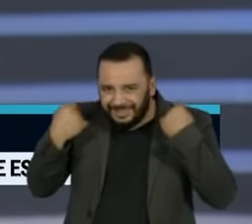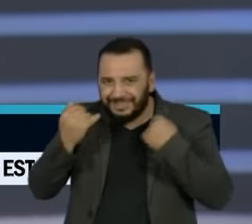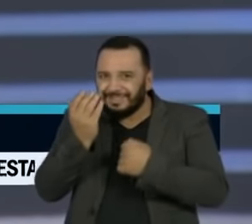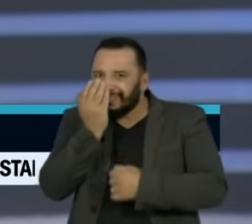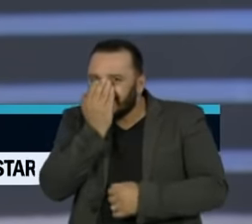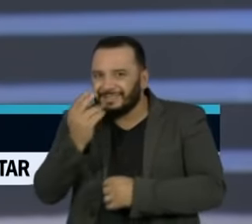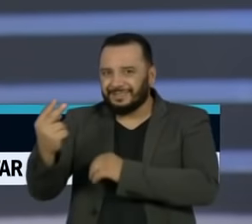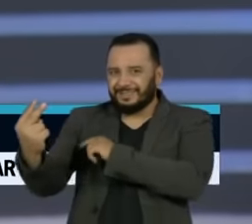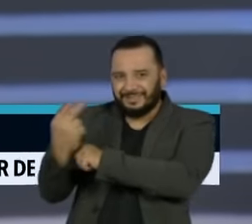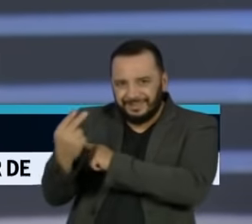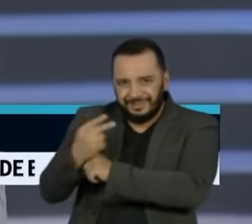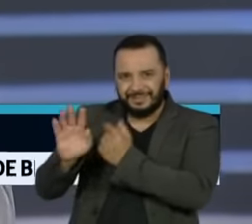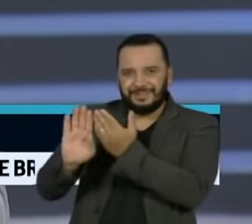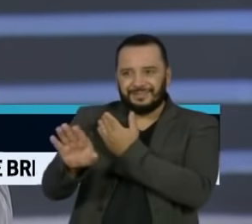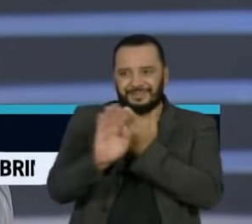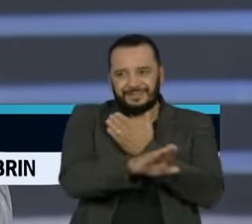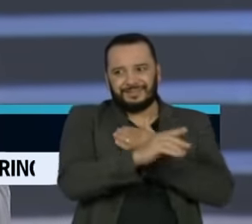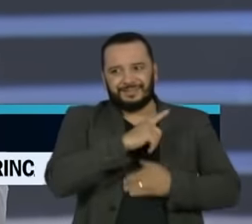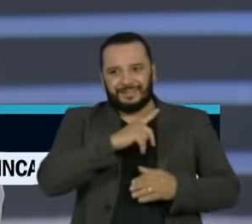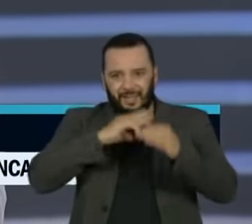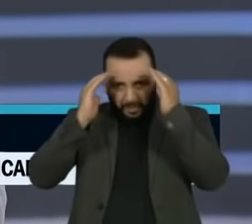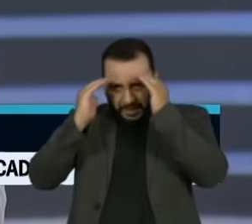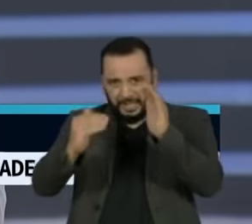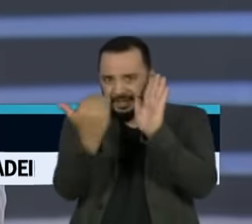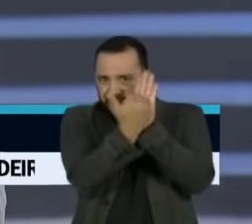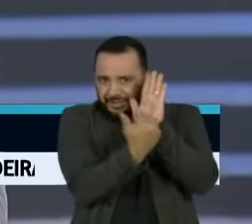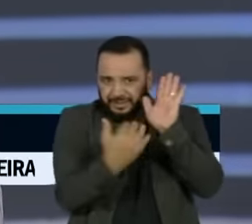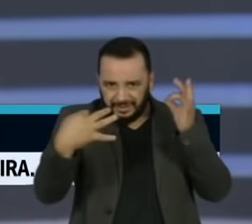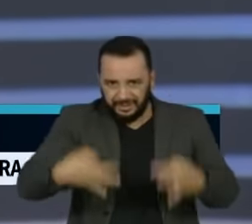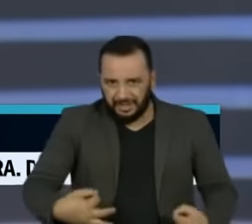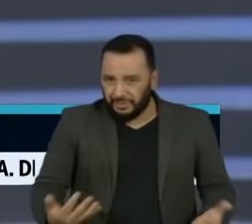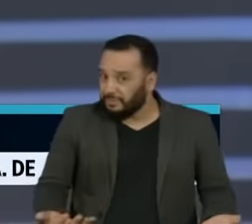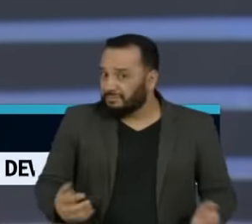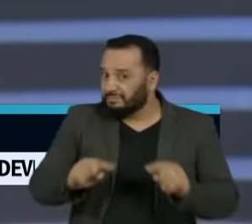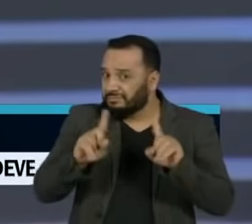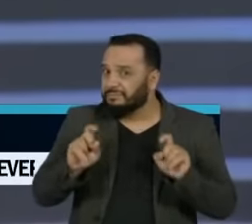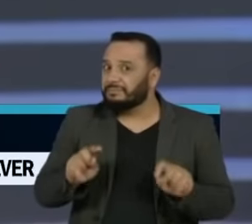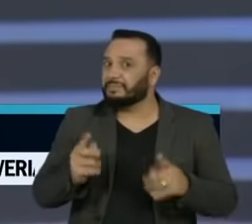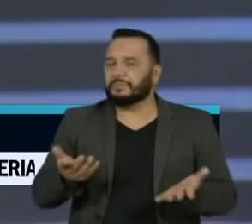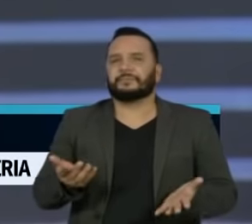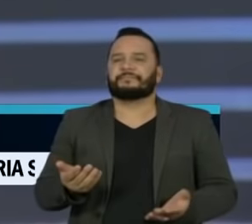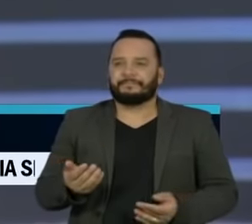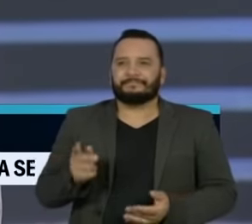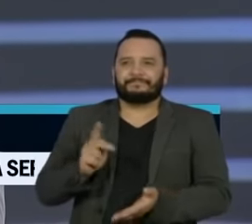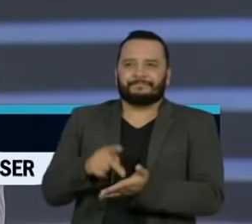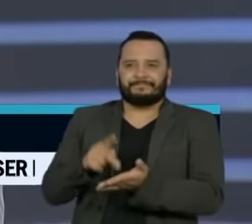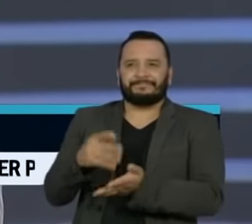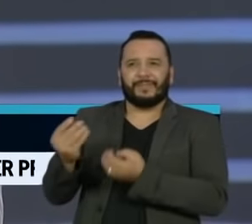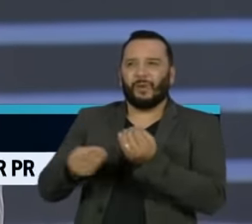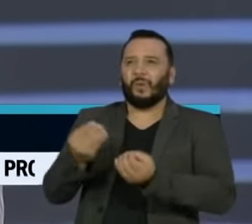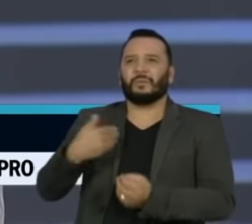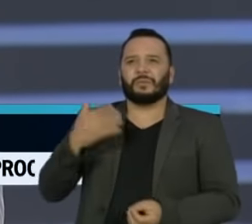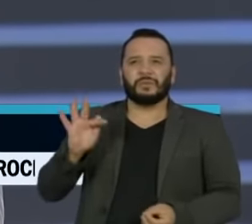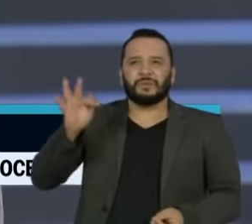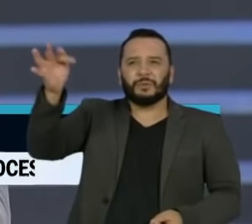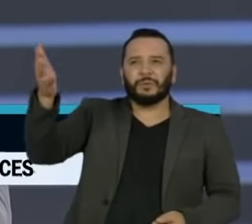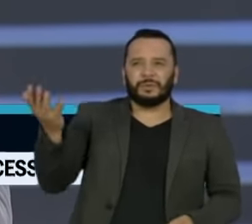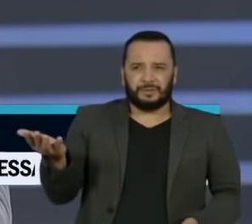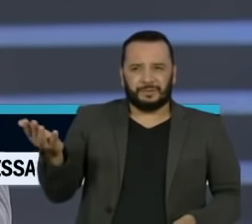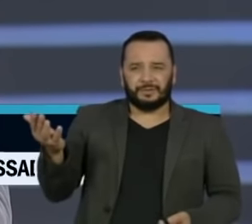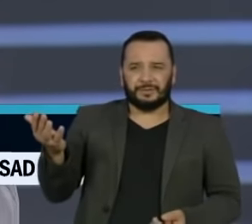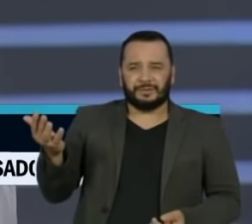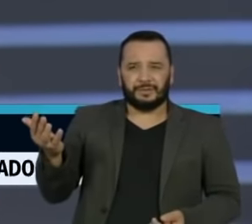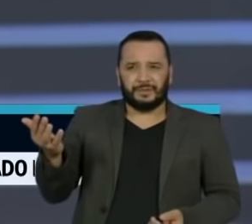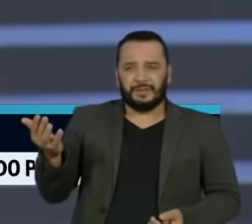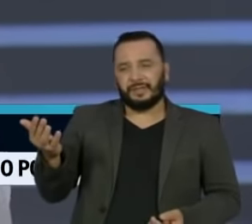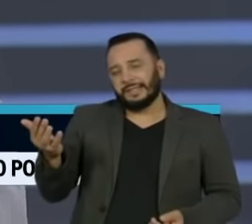Junta-se essa insegurança do que será o amanhã com essa dúvida de, ao final